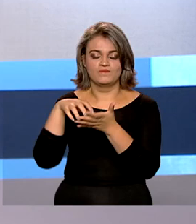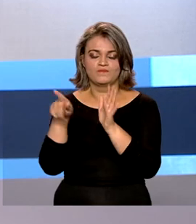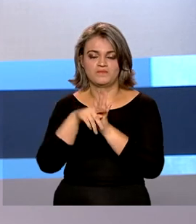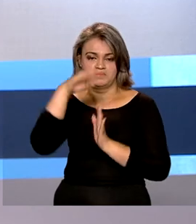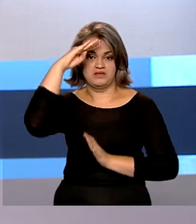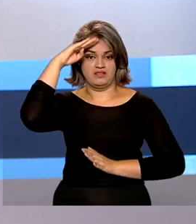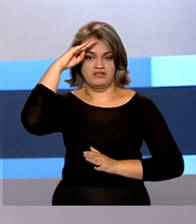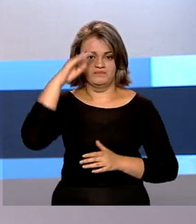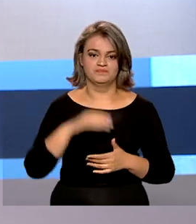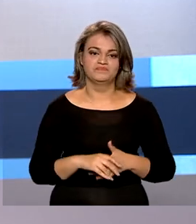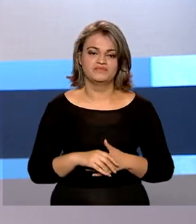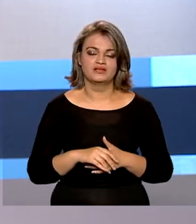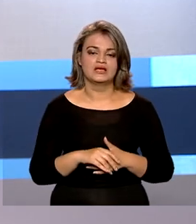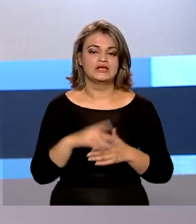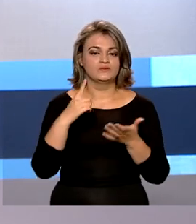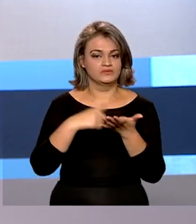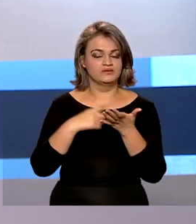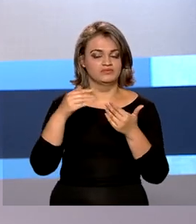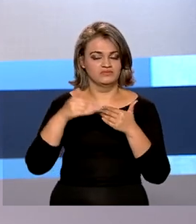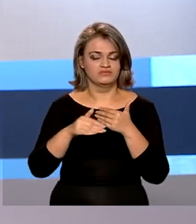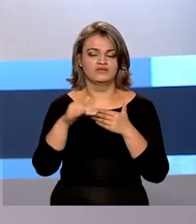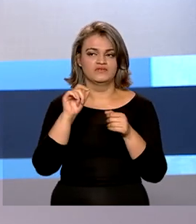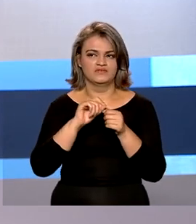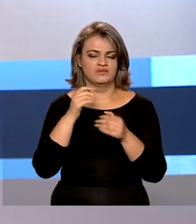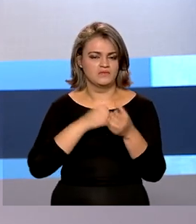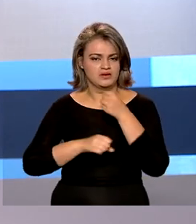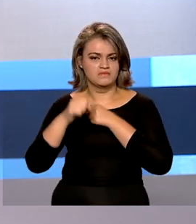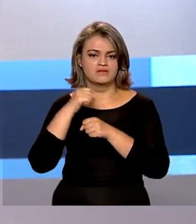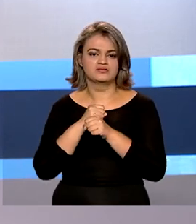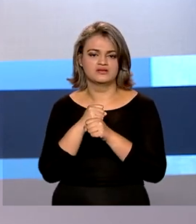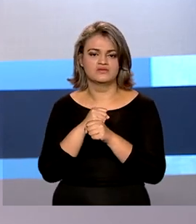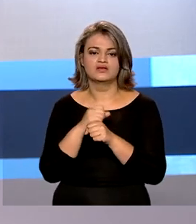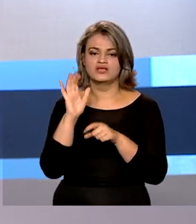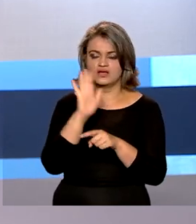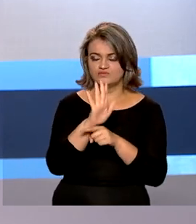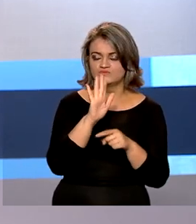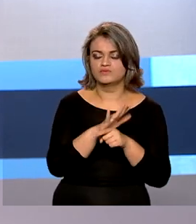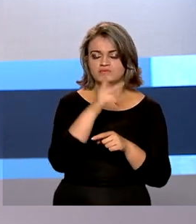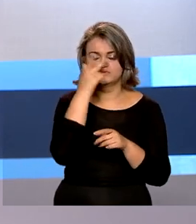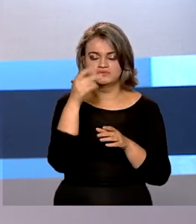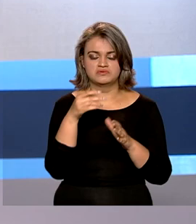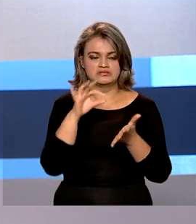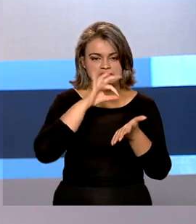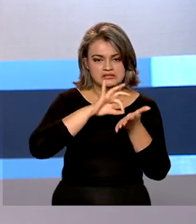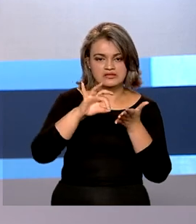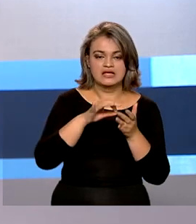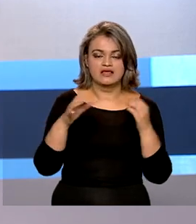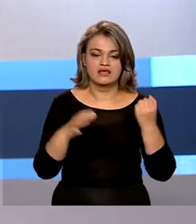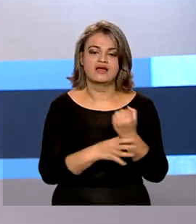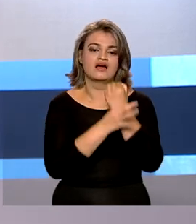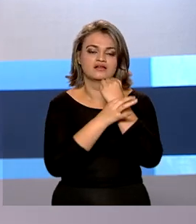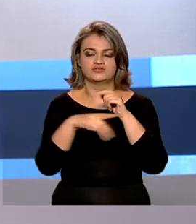serviço militar. Prorrogação semelhante foi feita no ano passado, trazendo benefícios aos participantes e garantindo a seleção geral.